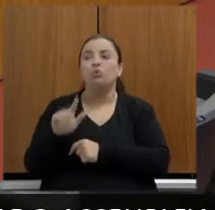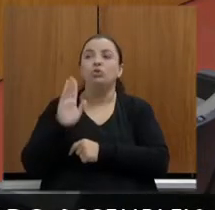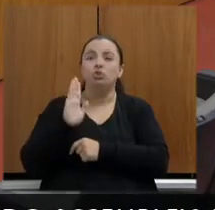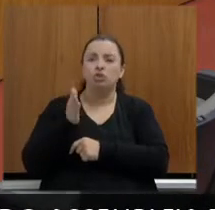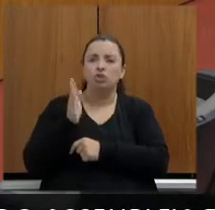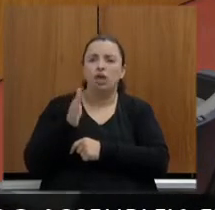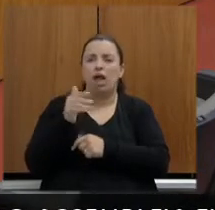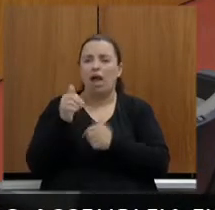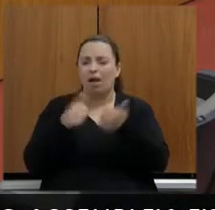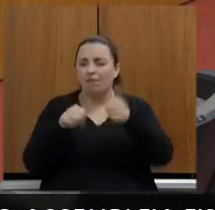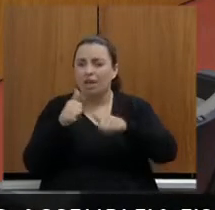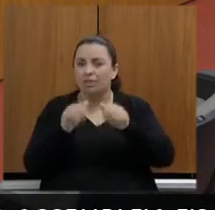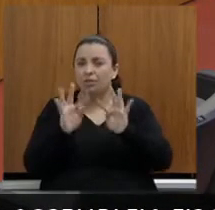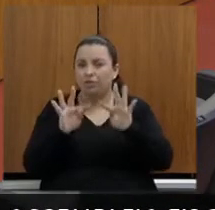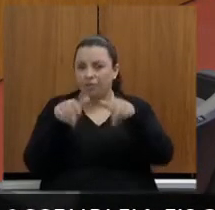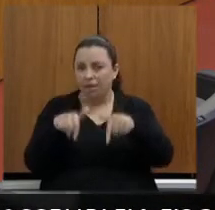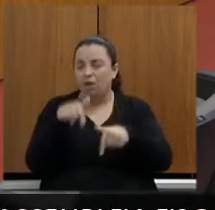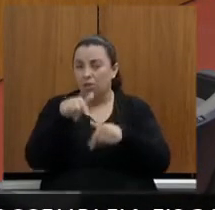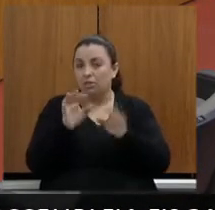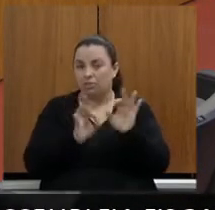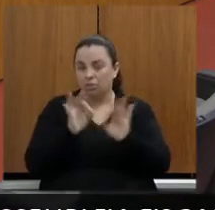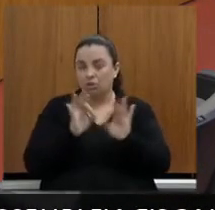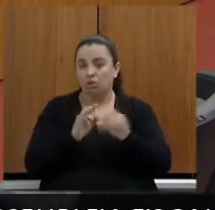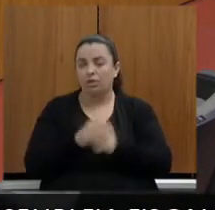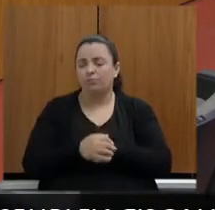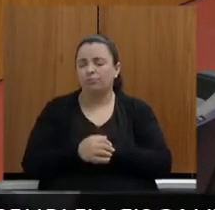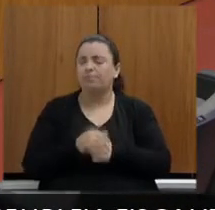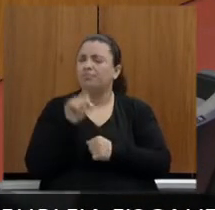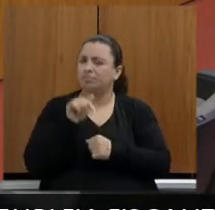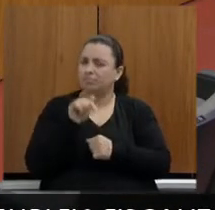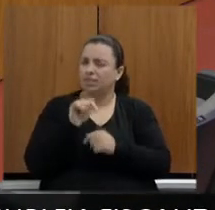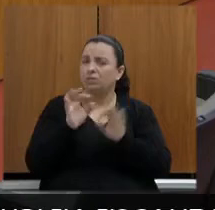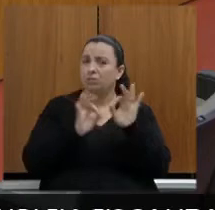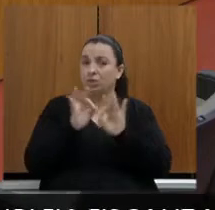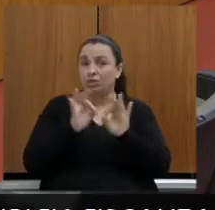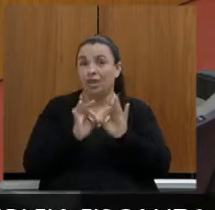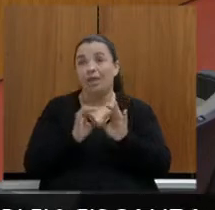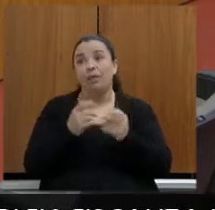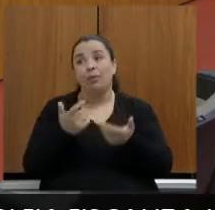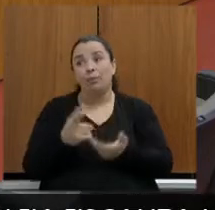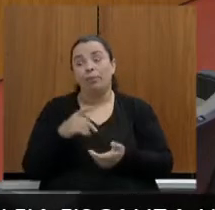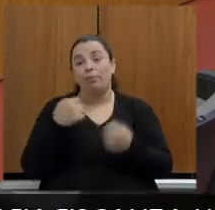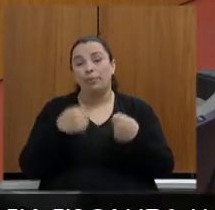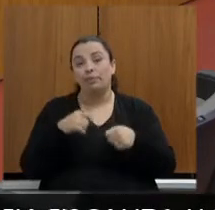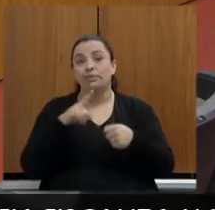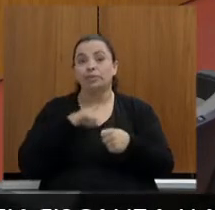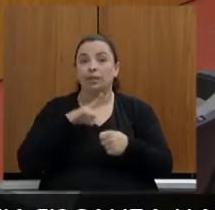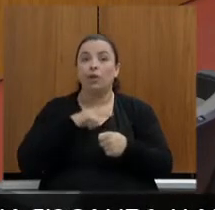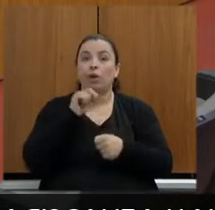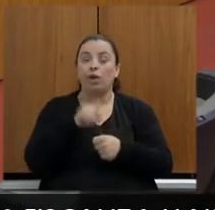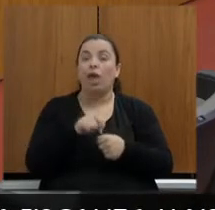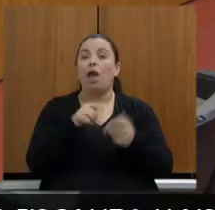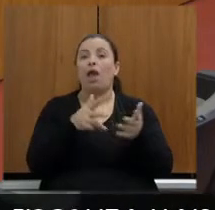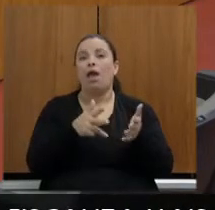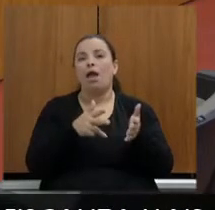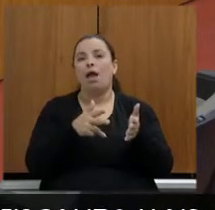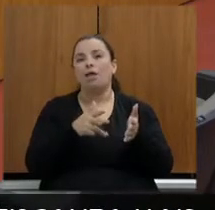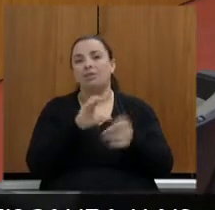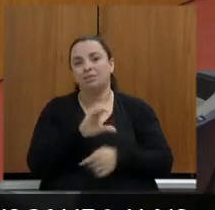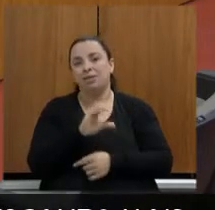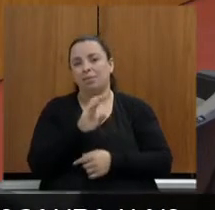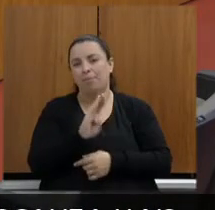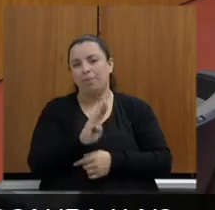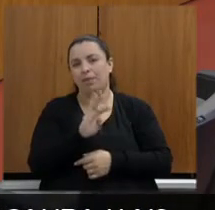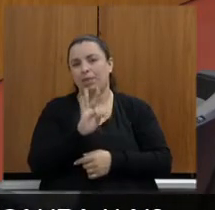desse projeto, porque, como é um projeto que envolve a desestatização da CBTU, ele é um projeto